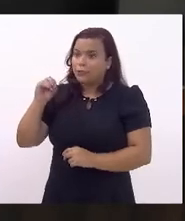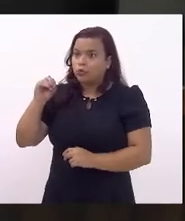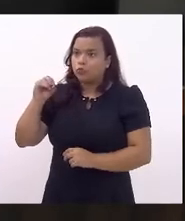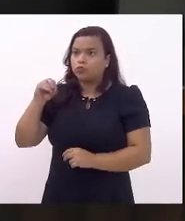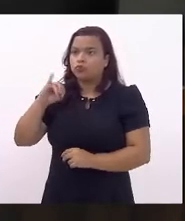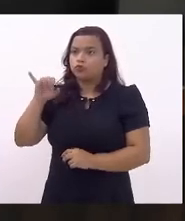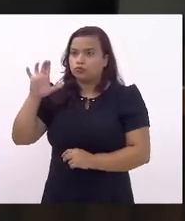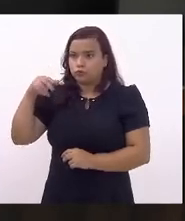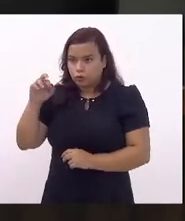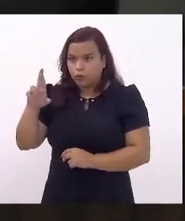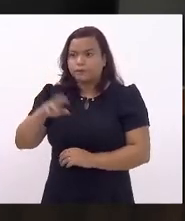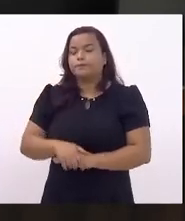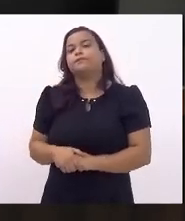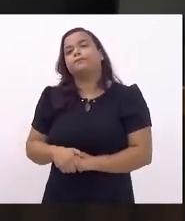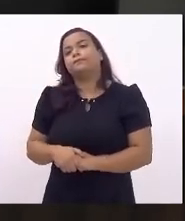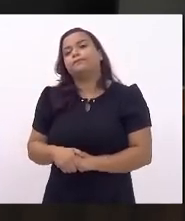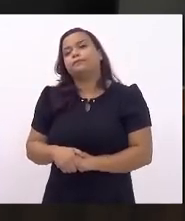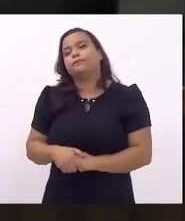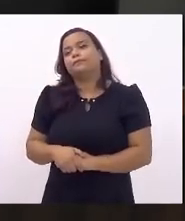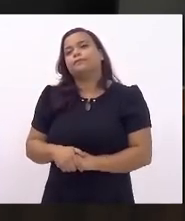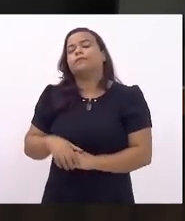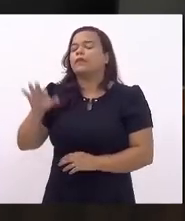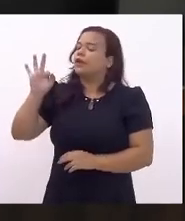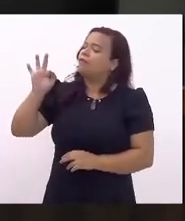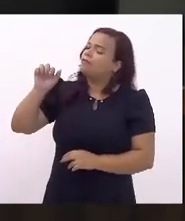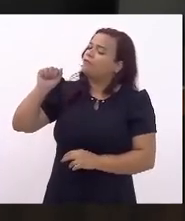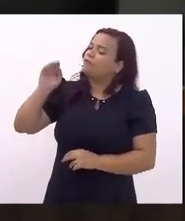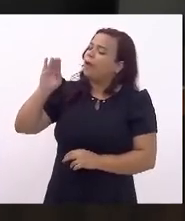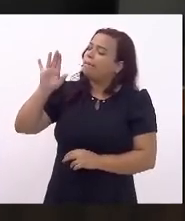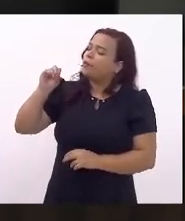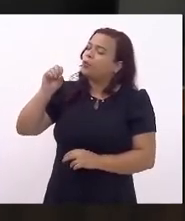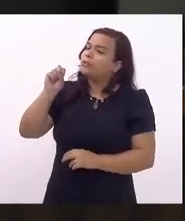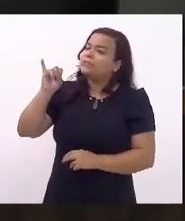deputado Fábio Silva,